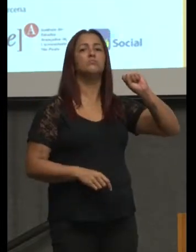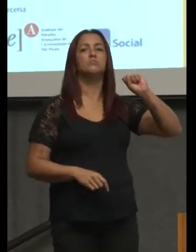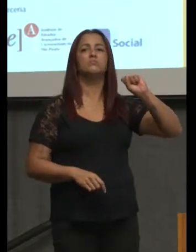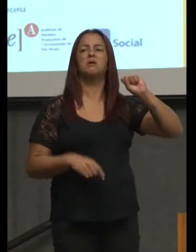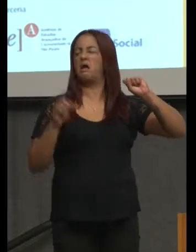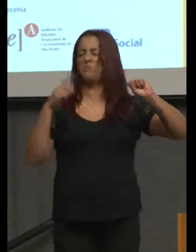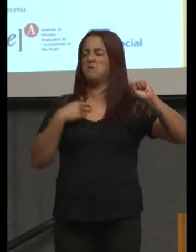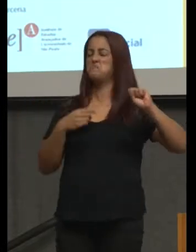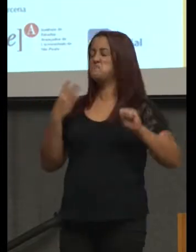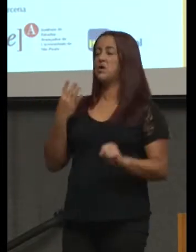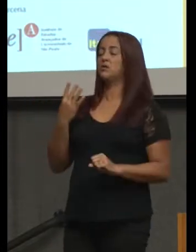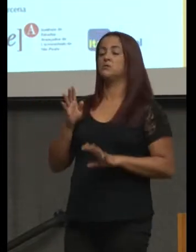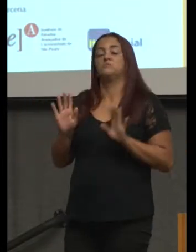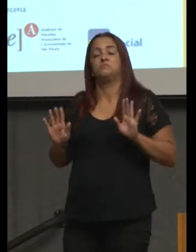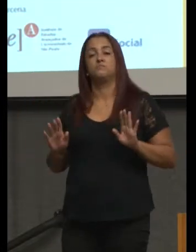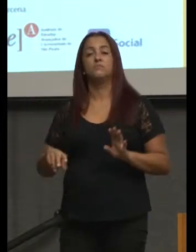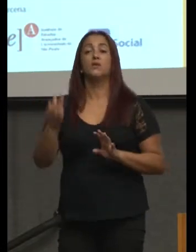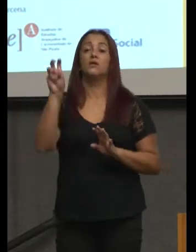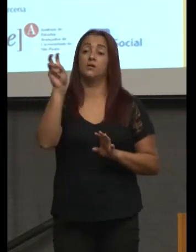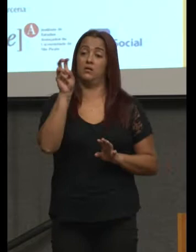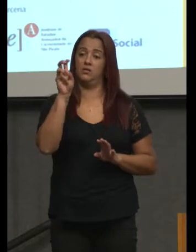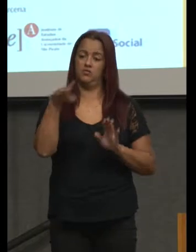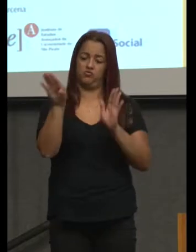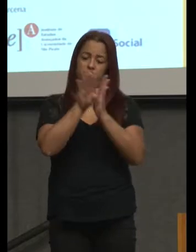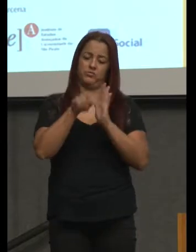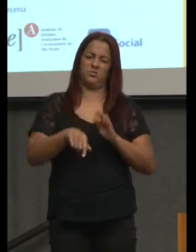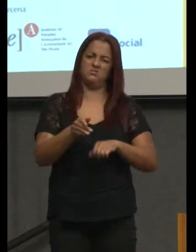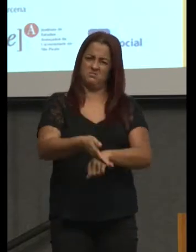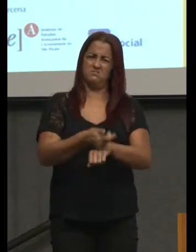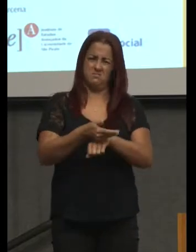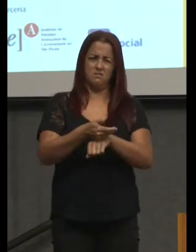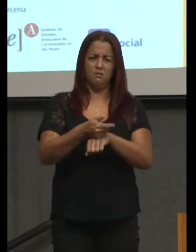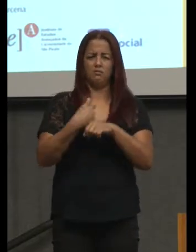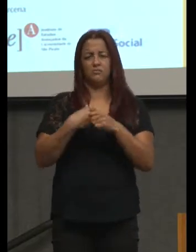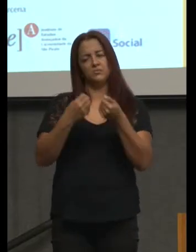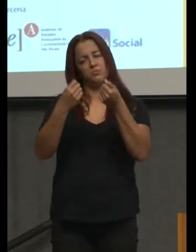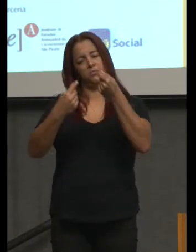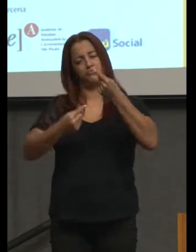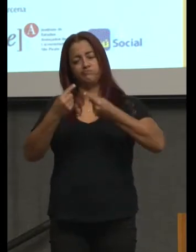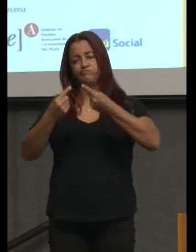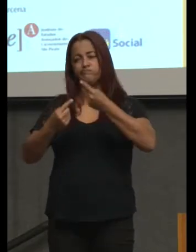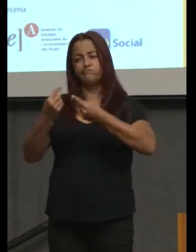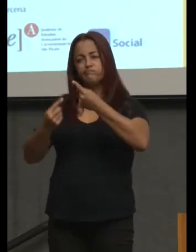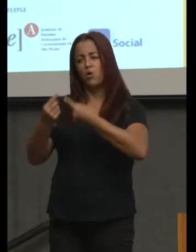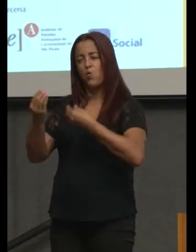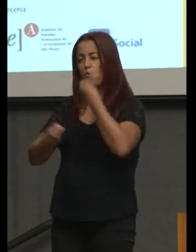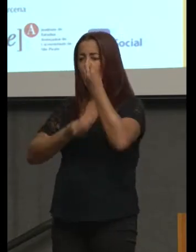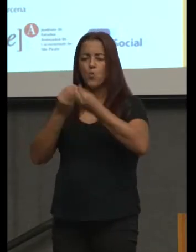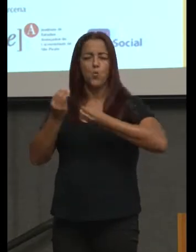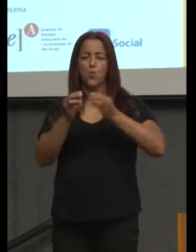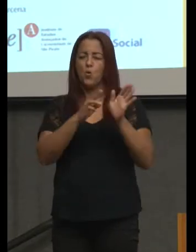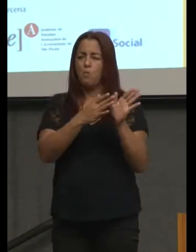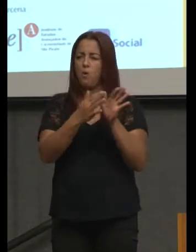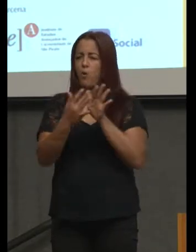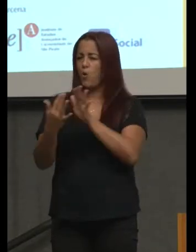-feira. Quinta, eu vim cedo para cá e discuti, Lino não pôde vir pelas razões já expressas,